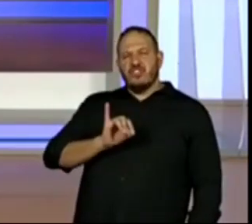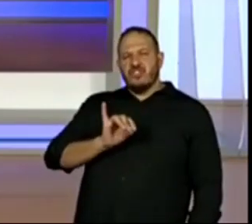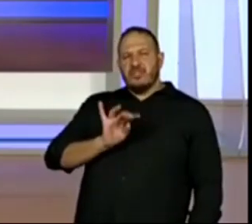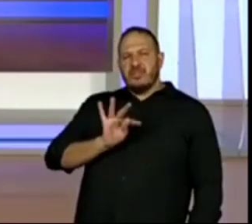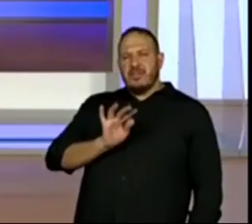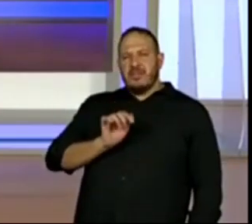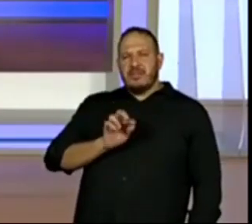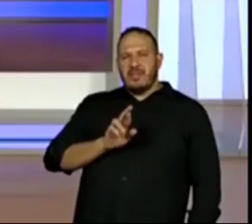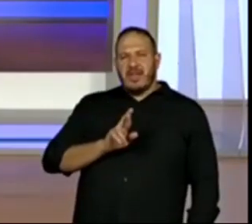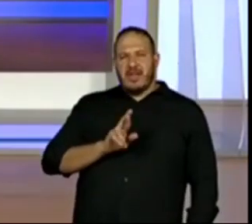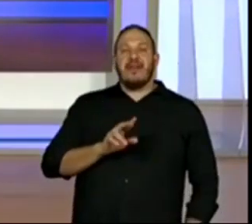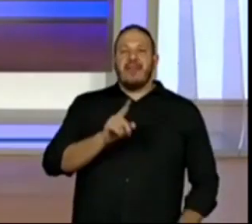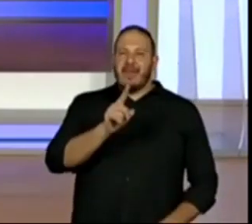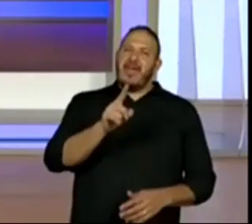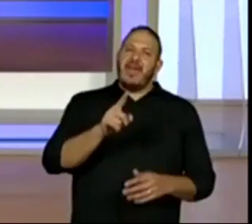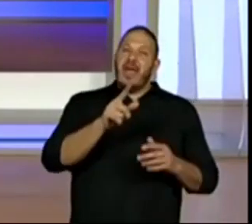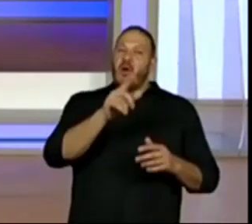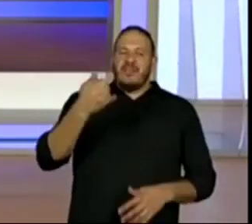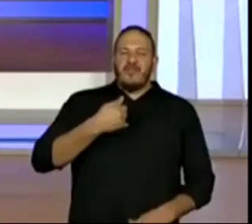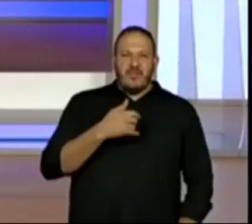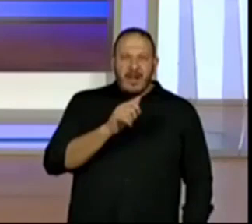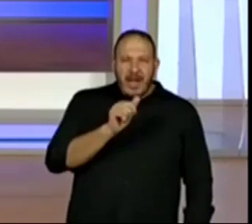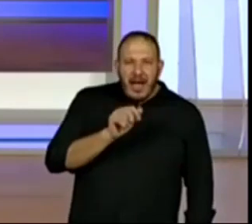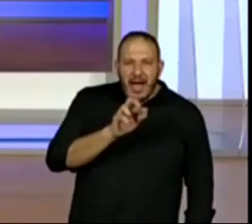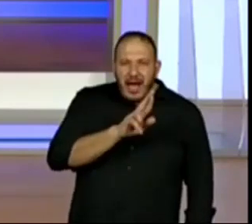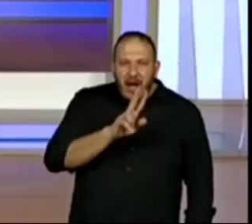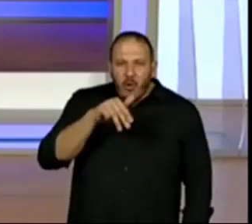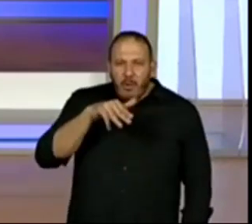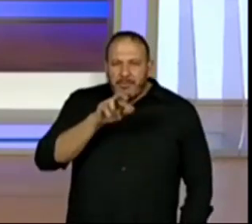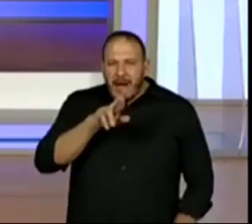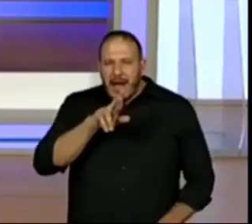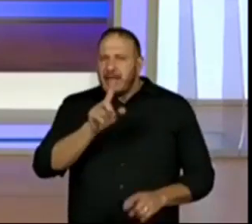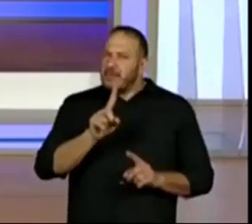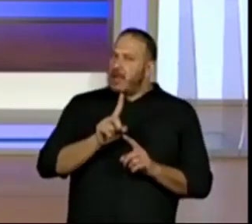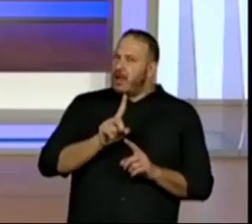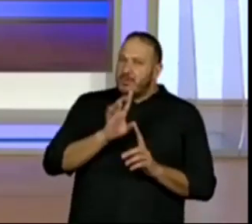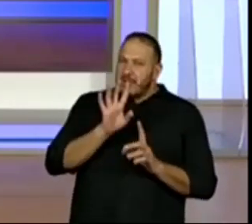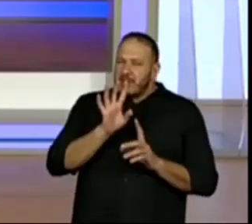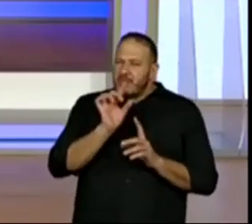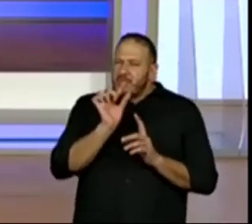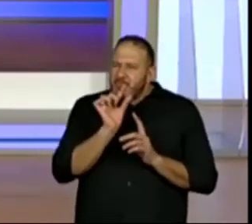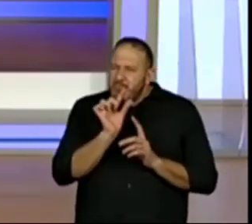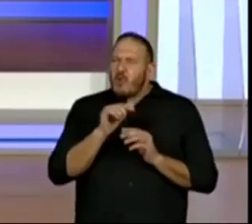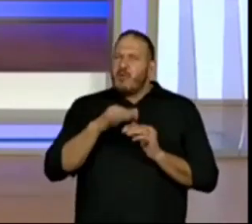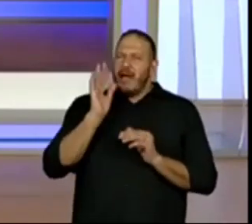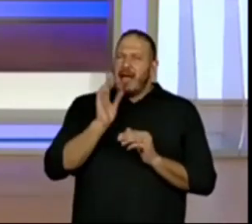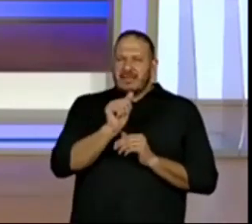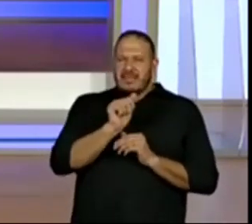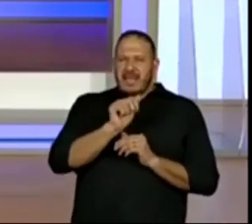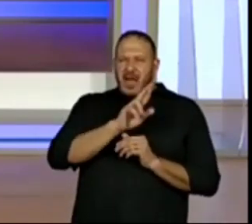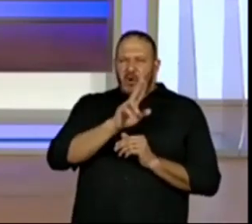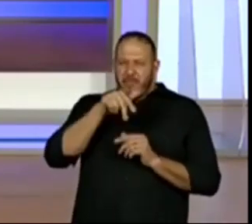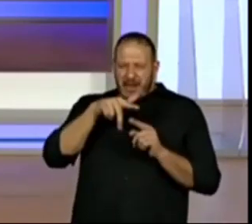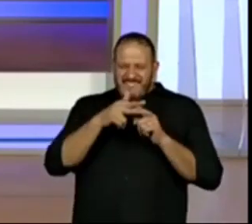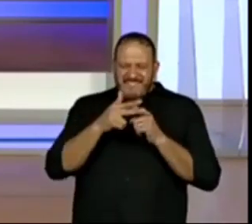Arrumar. Arrumar é revisão. E é edição. É um pouco mais que arrumar. A gente pode